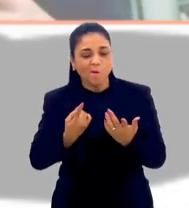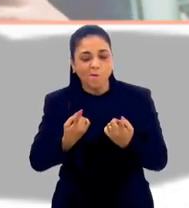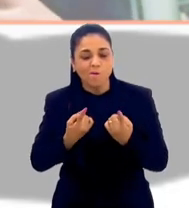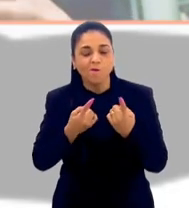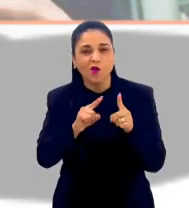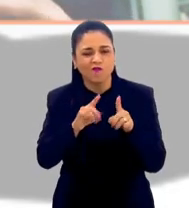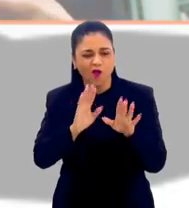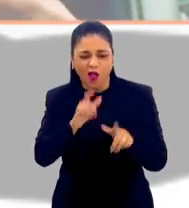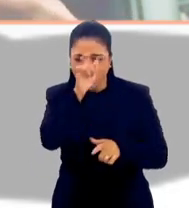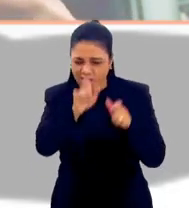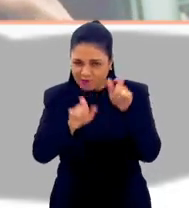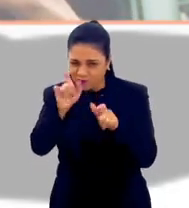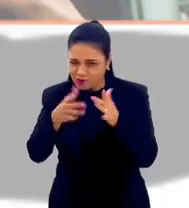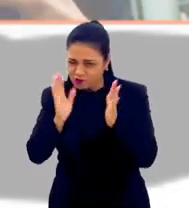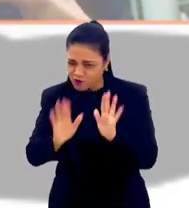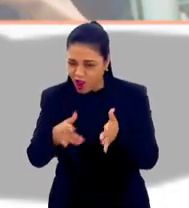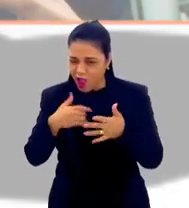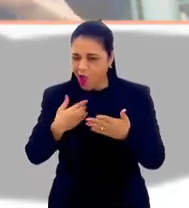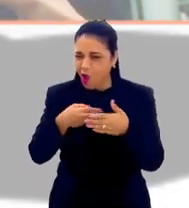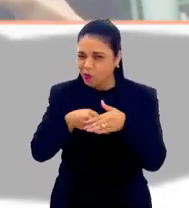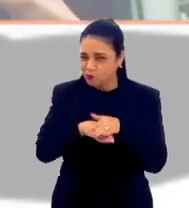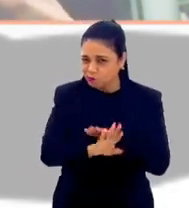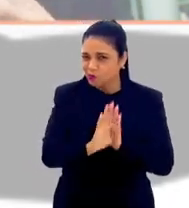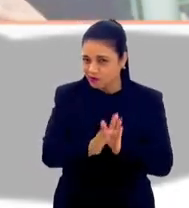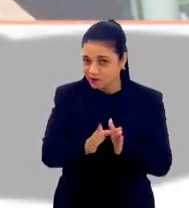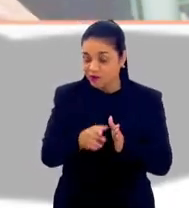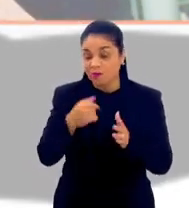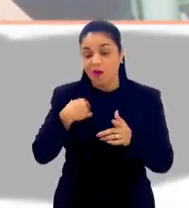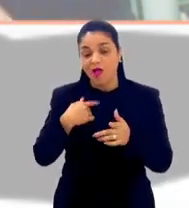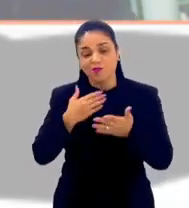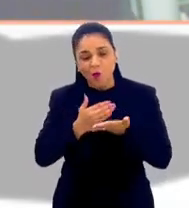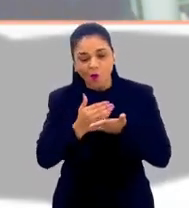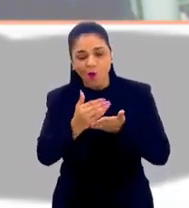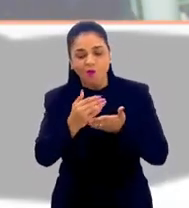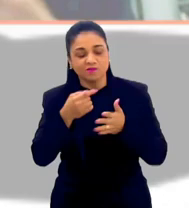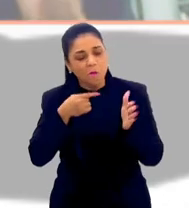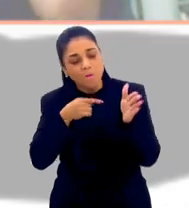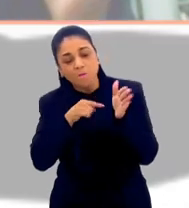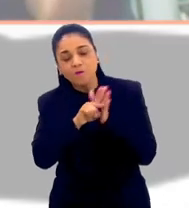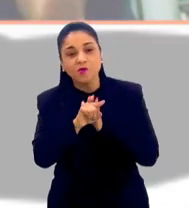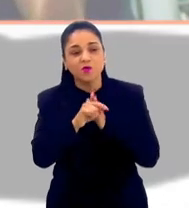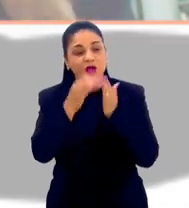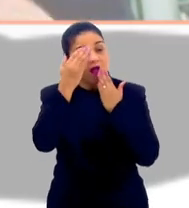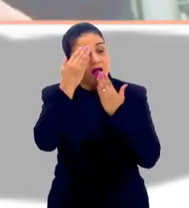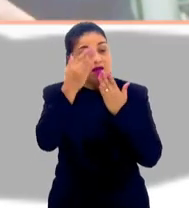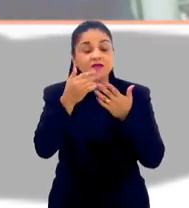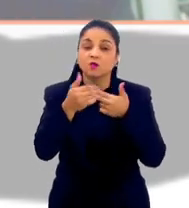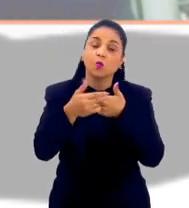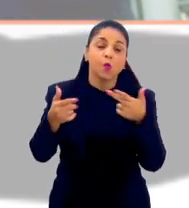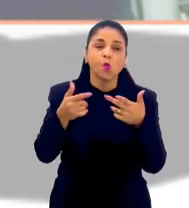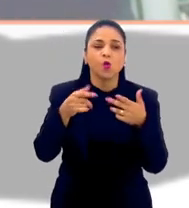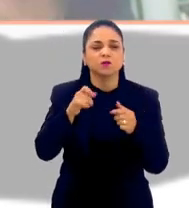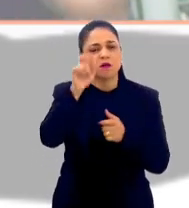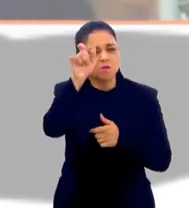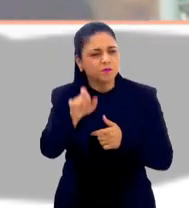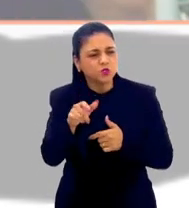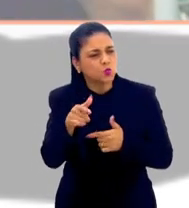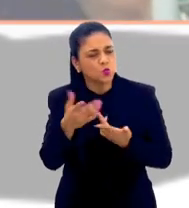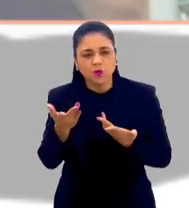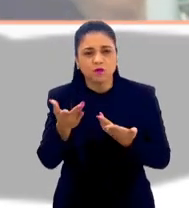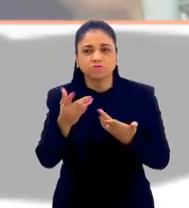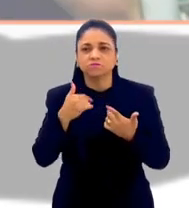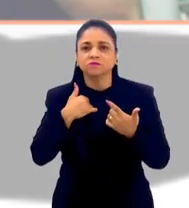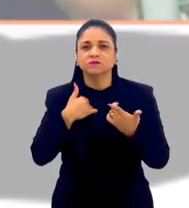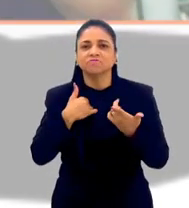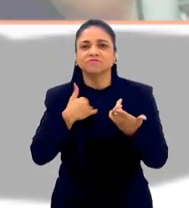Agora as pessoas já estão mais descoladas, digamos assim. Mas quando eu começava a perguntar, agradece alguma coisa a alguém? Aí